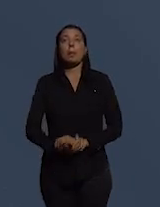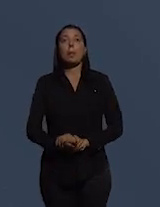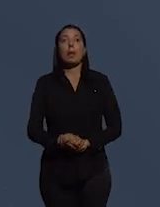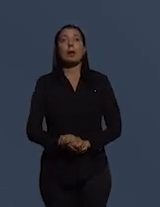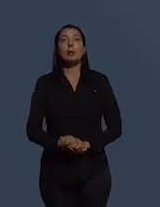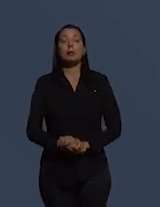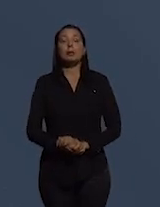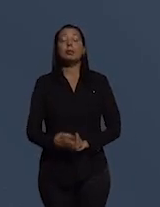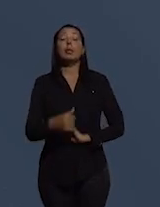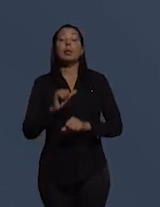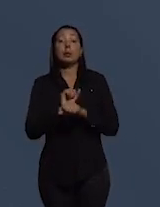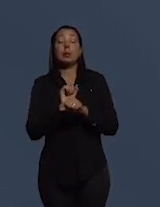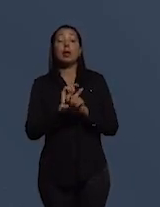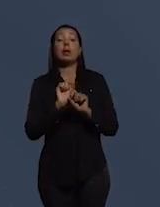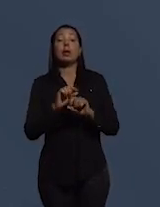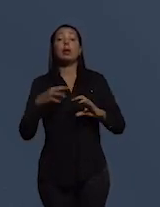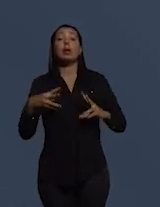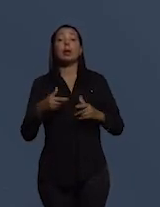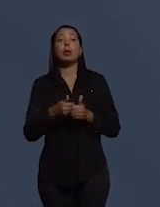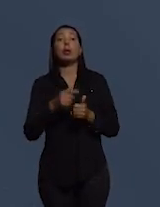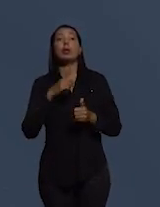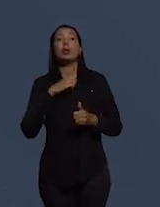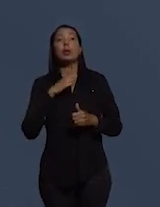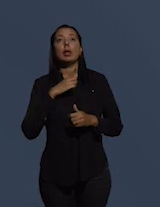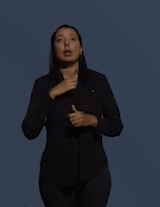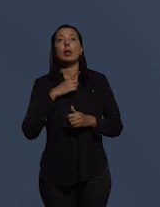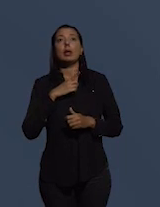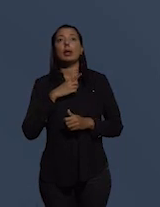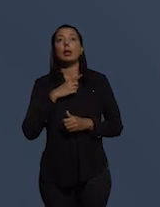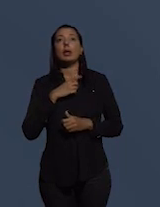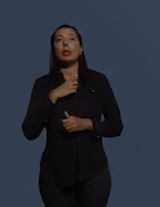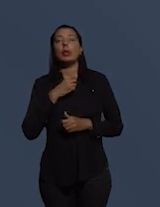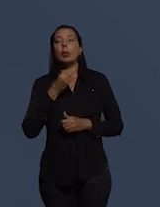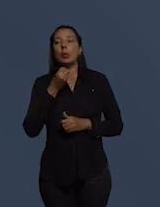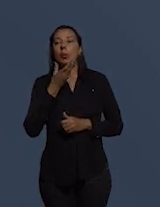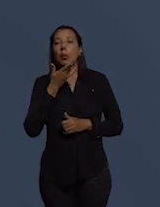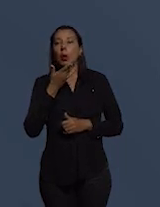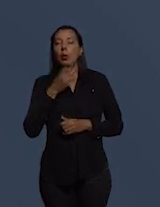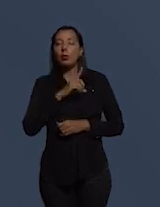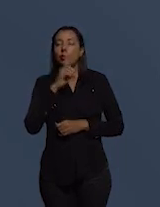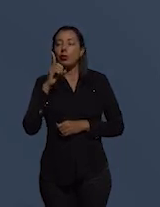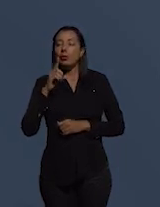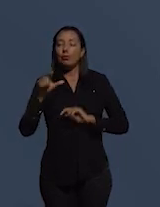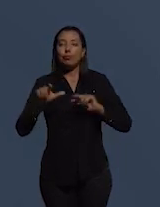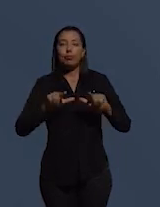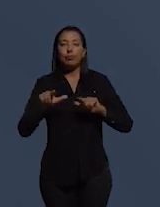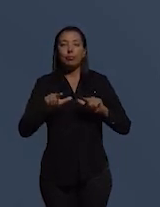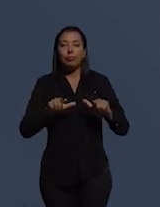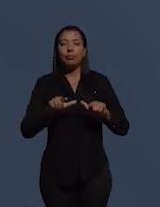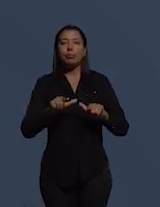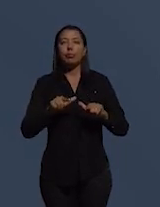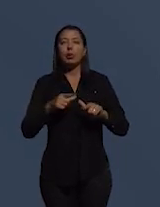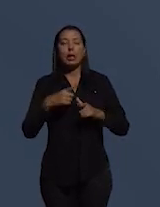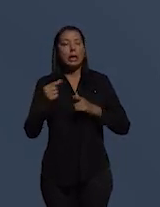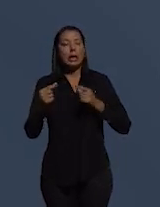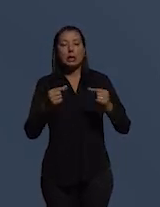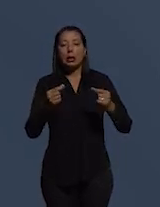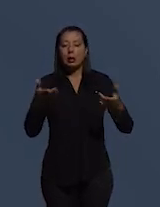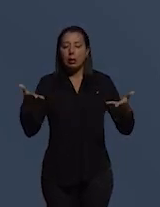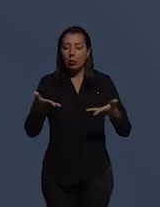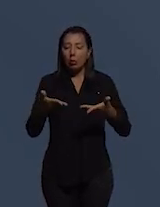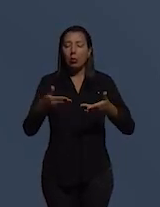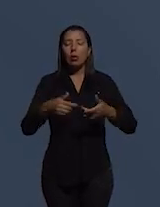Espero, então, que todos tenham um excelente profícuo dia de trabalho e que saiam desse colóquio